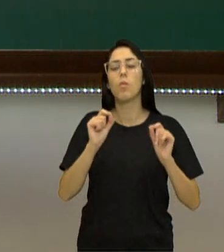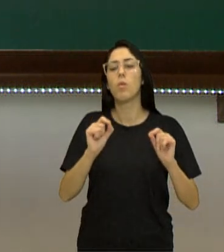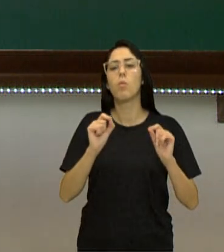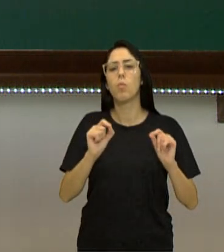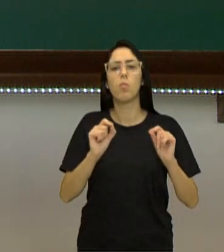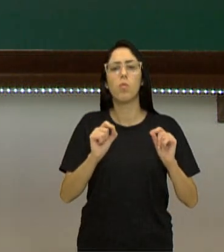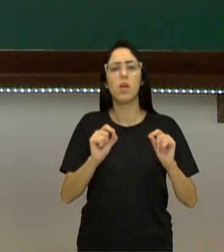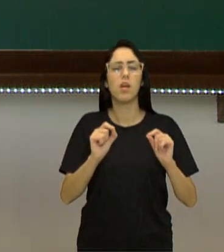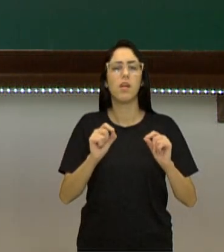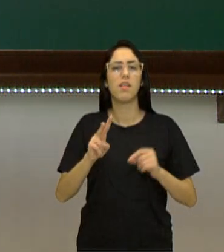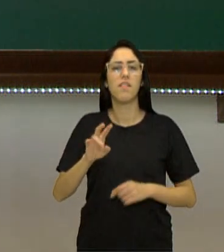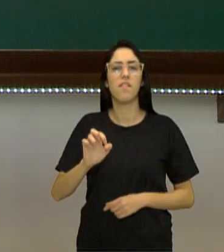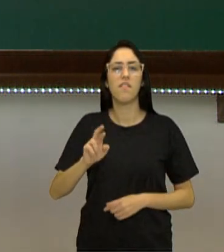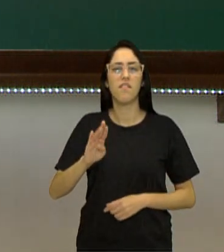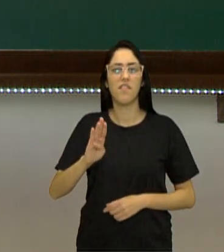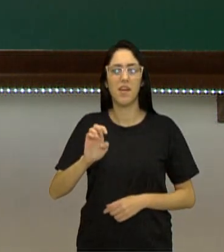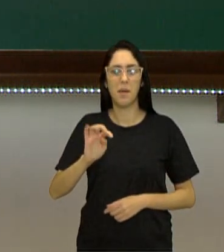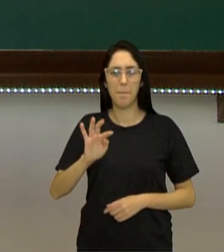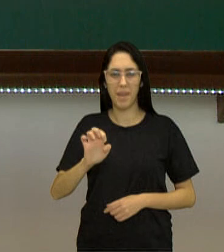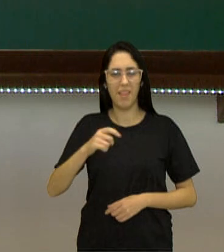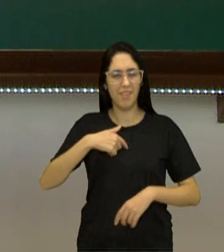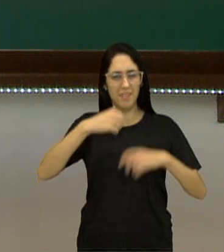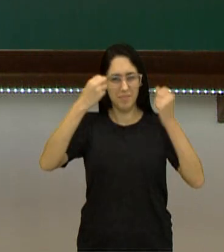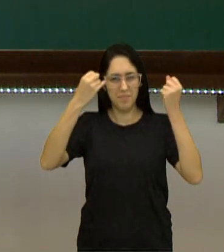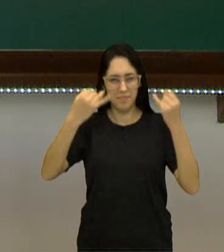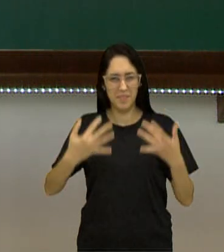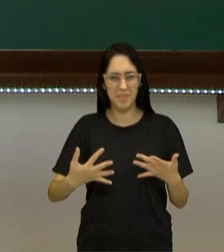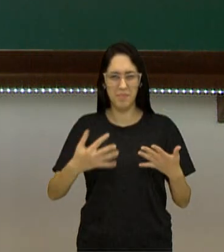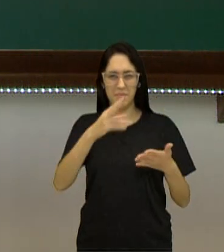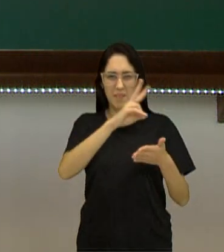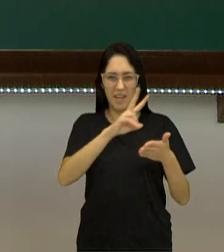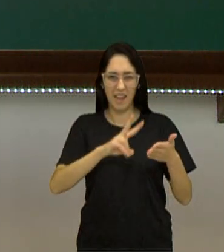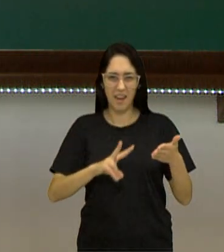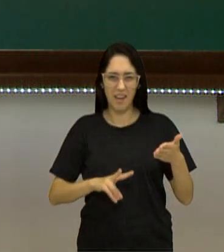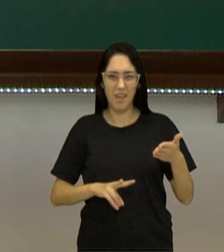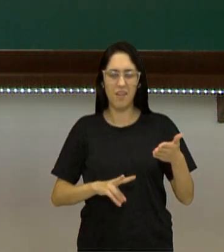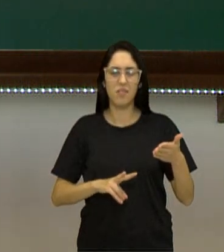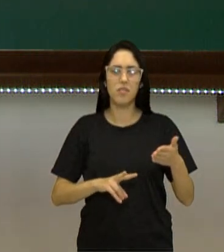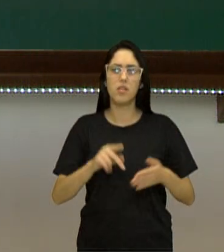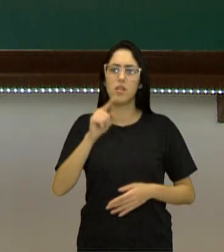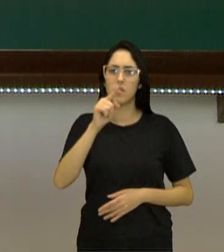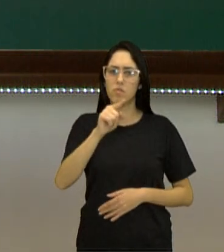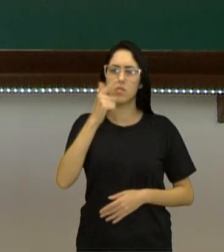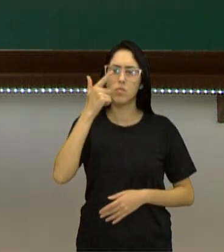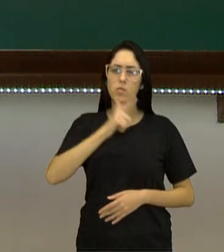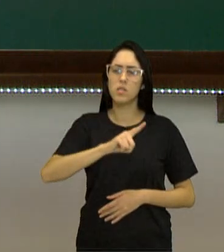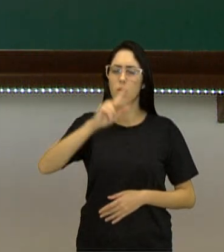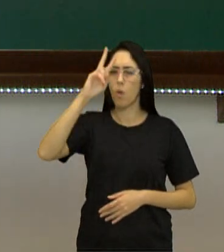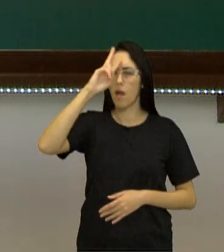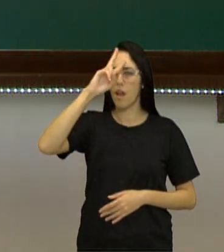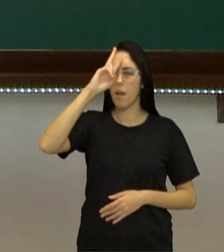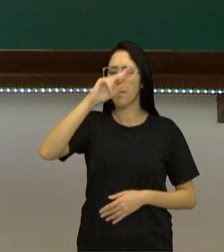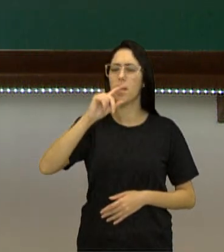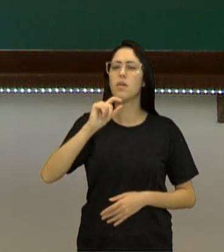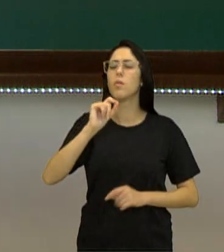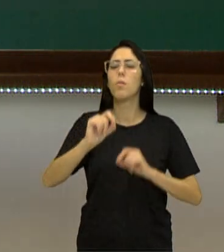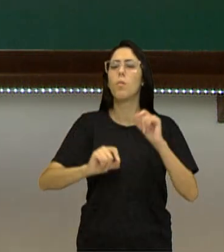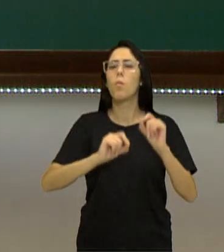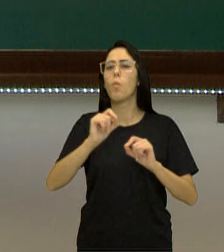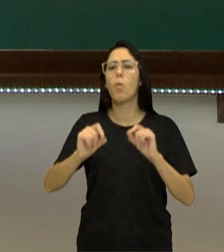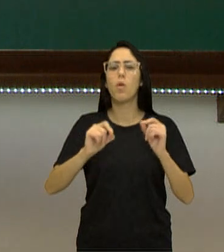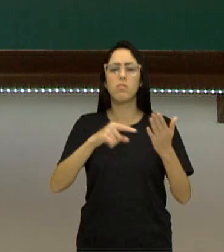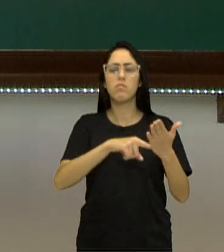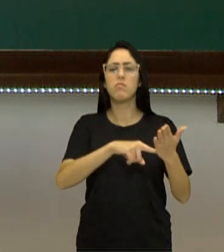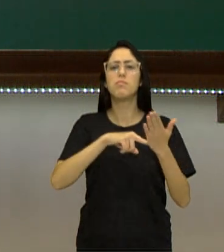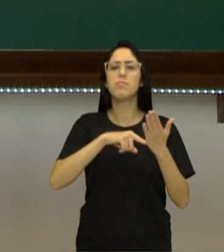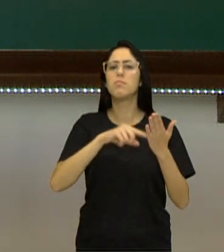no verbete lá? Lembra que te leu aqui agora há pouco? Conseguiu lembrar no verbete o que aparece? Quais